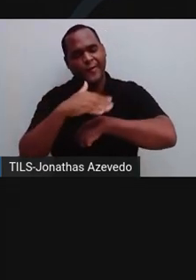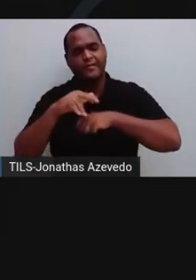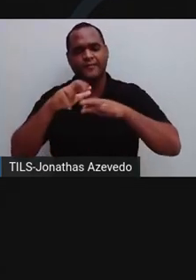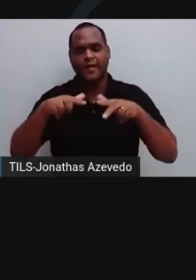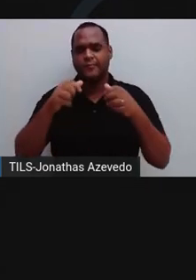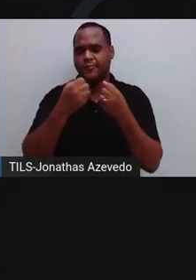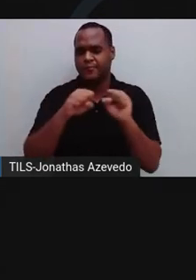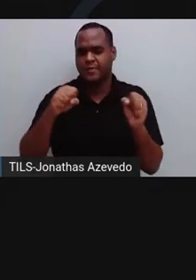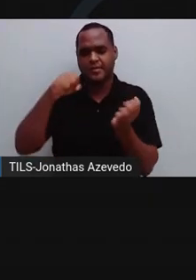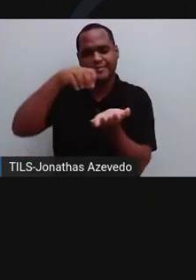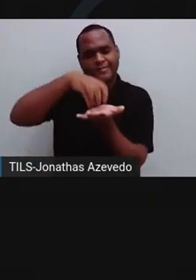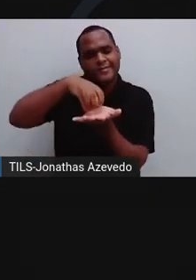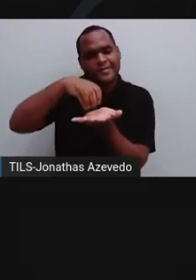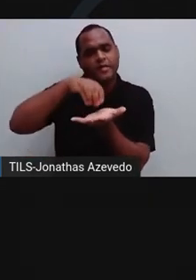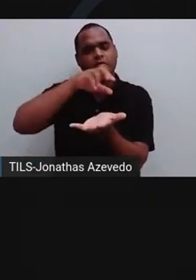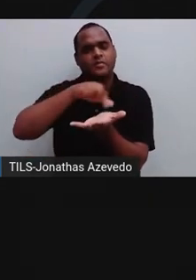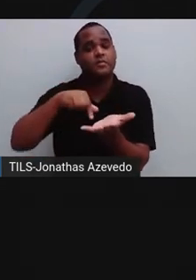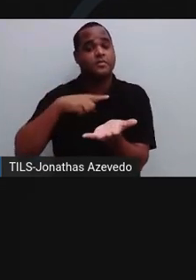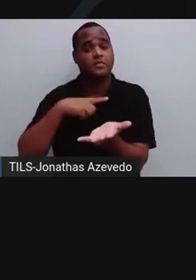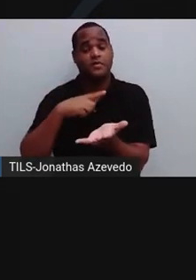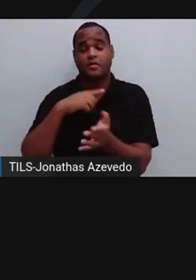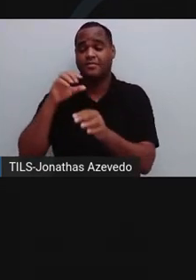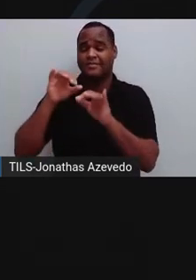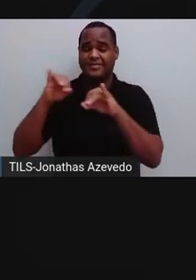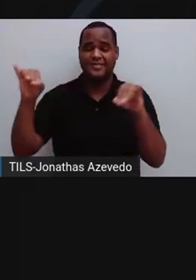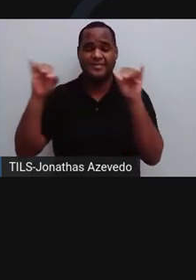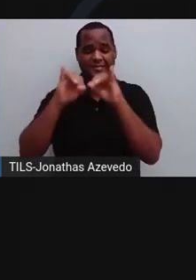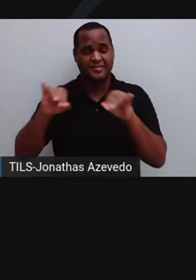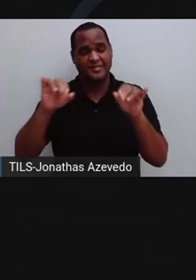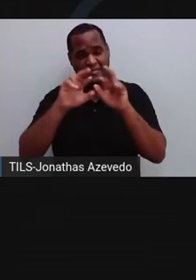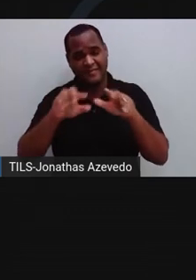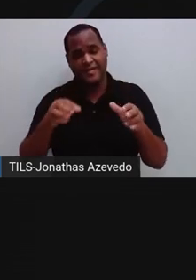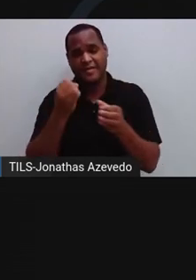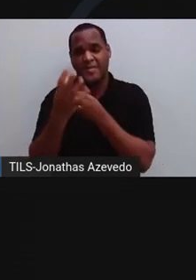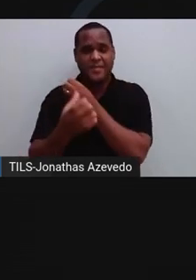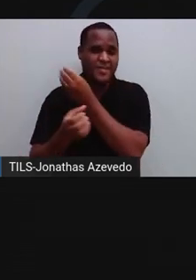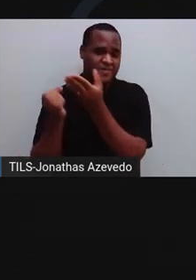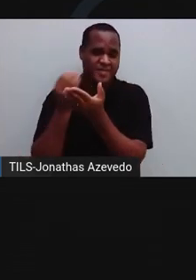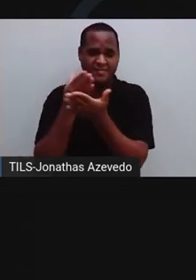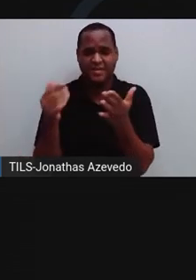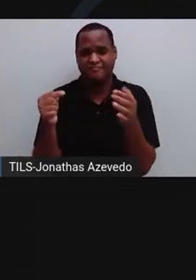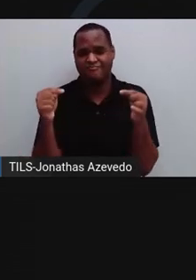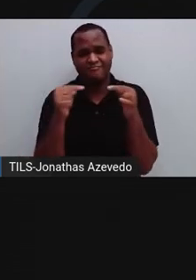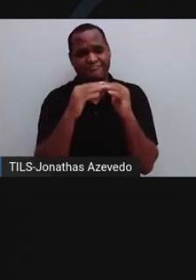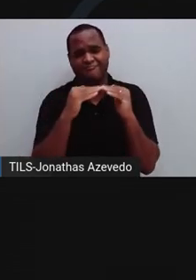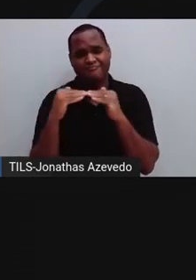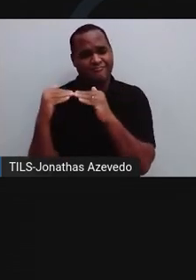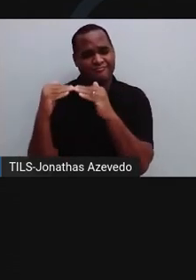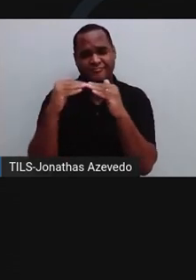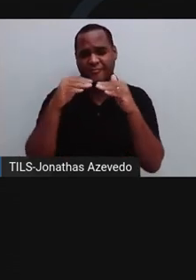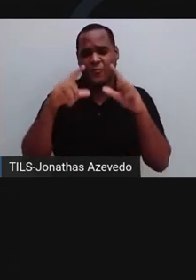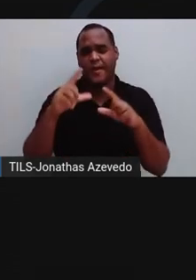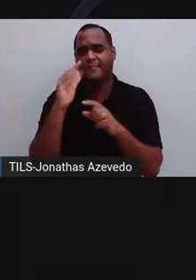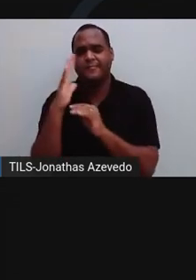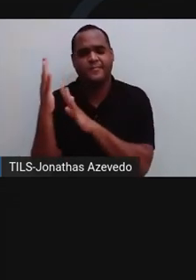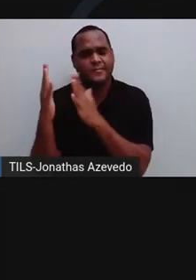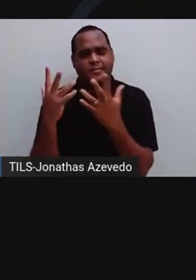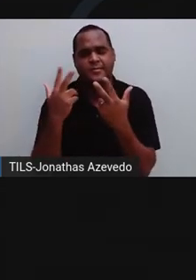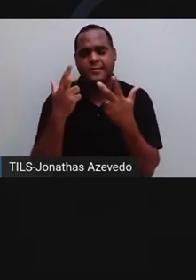conta da enorme quantidade de anúncios publicitários. E sua não harmonia com o ambiente, desviando